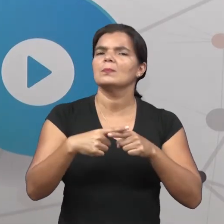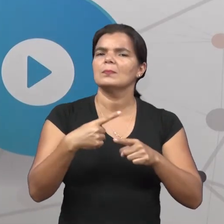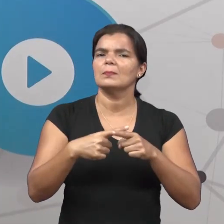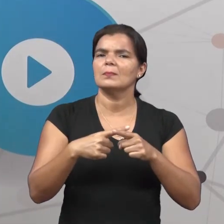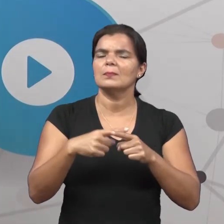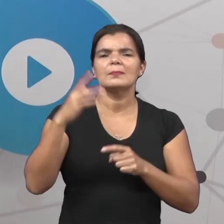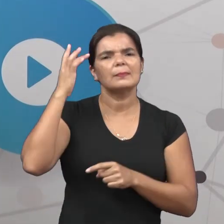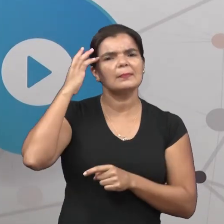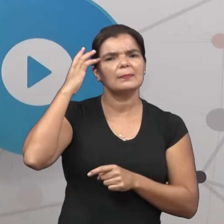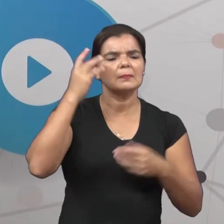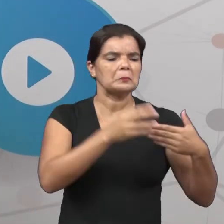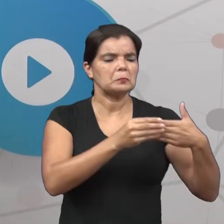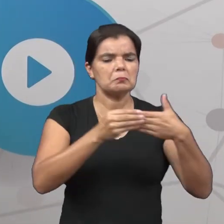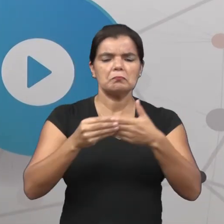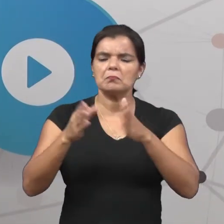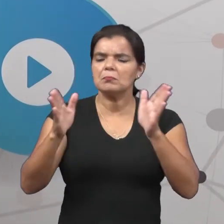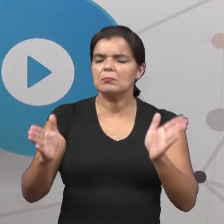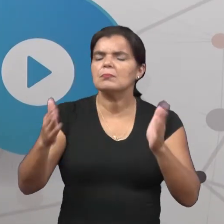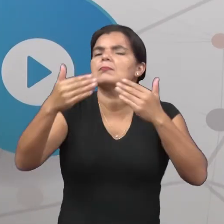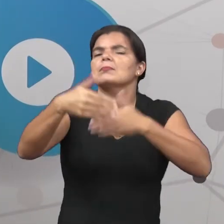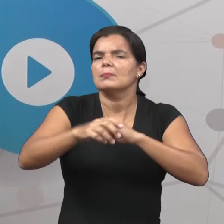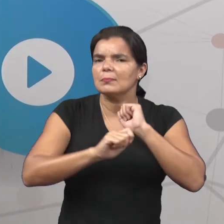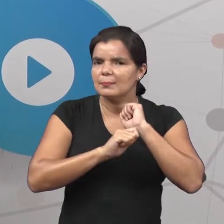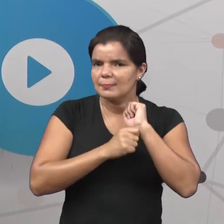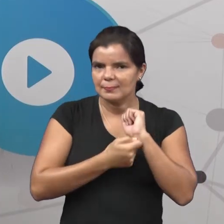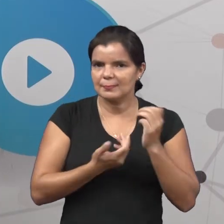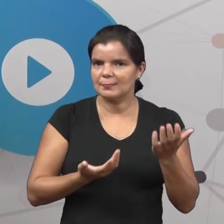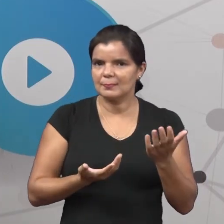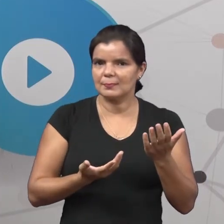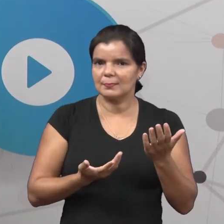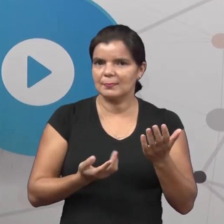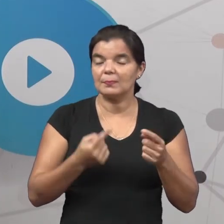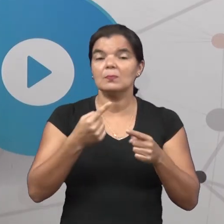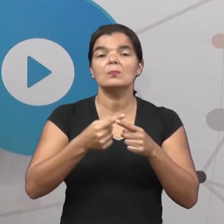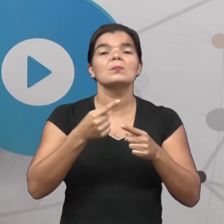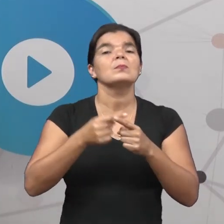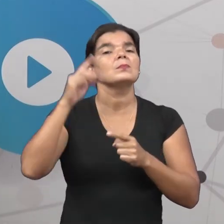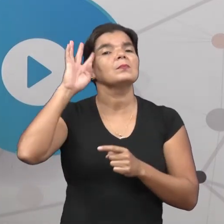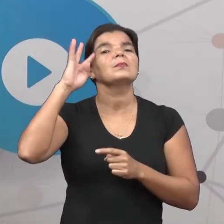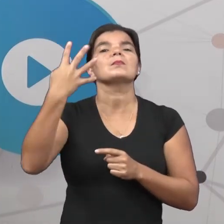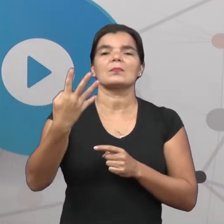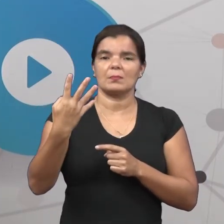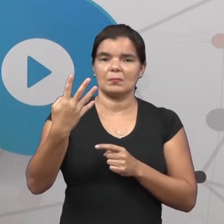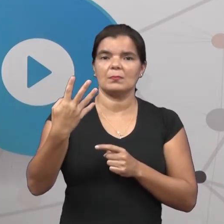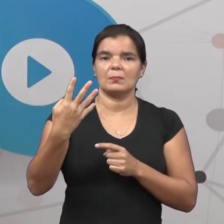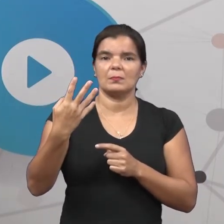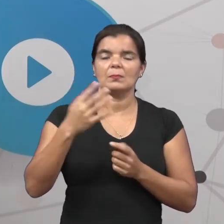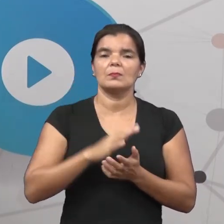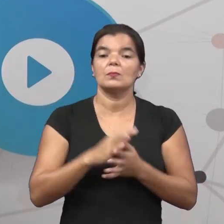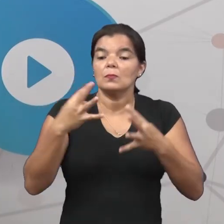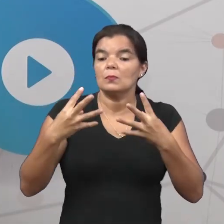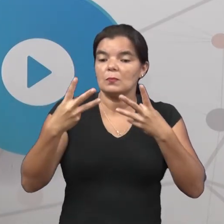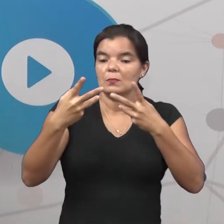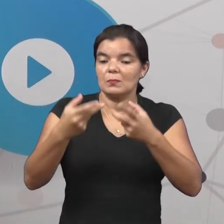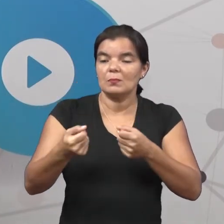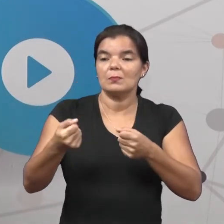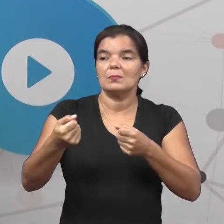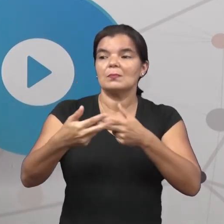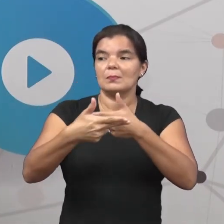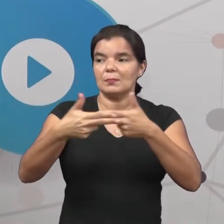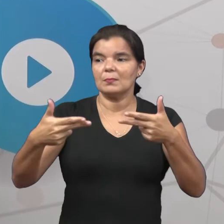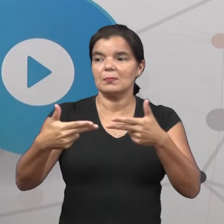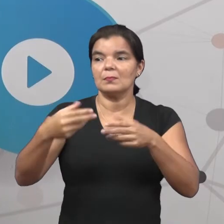que eu trouxe a caixa dos mistérios? Por que eu resolvi colocar todas essas coisas